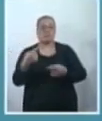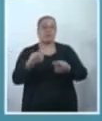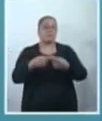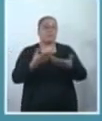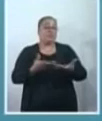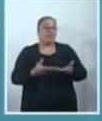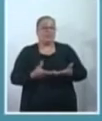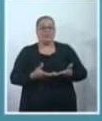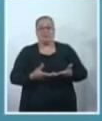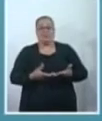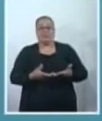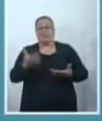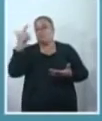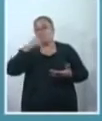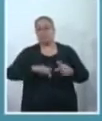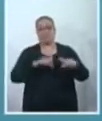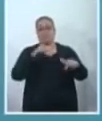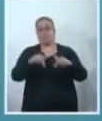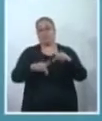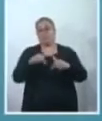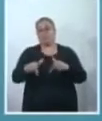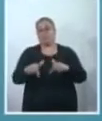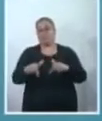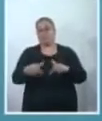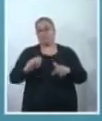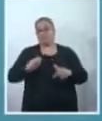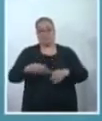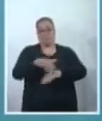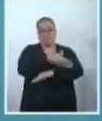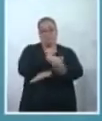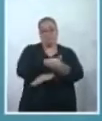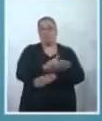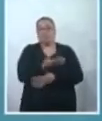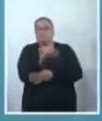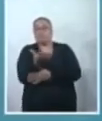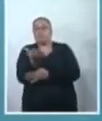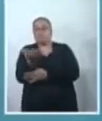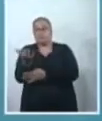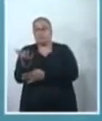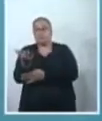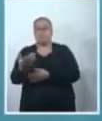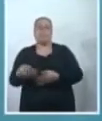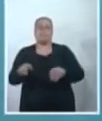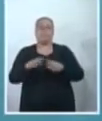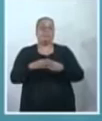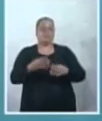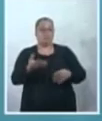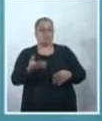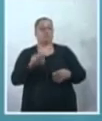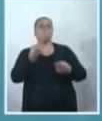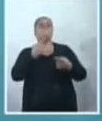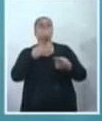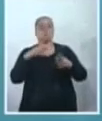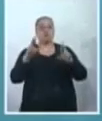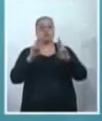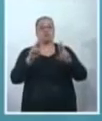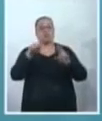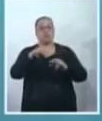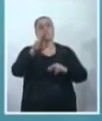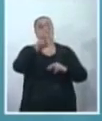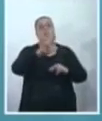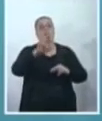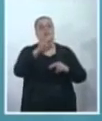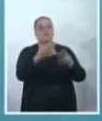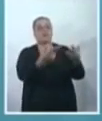condições de rua, de ser uma pessoa ali em situação de rua. Então, nós queremos que Uberlândia tenha o que algumas cidades já têm,